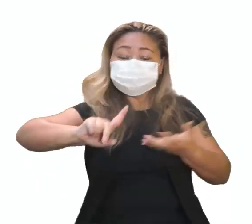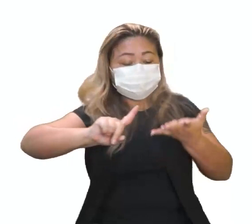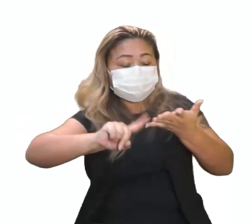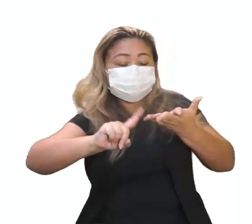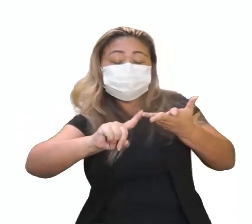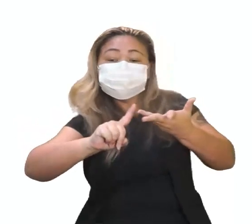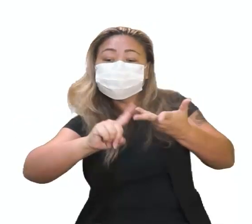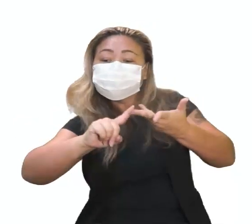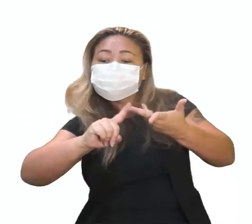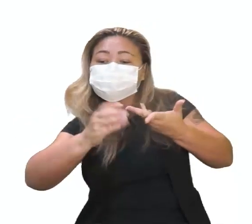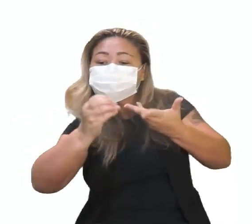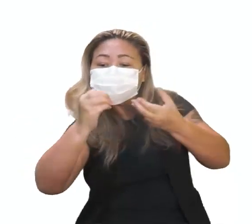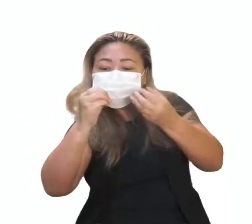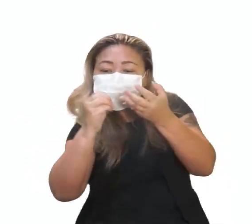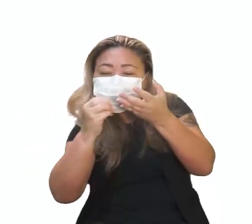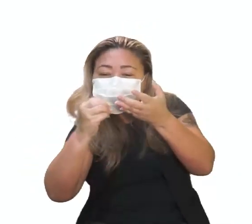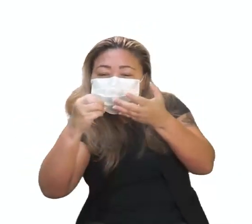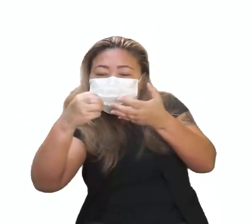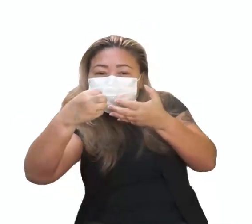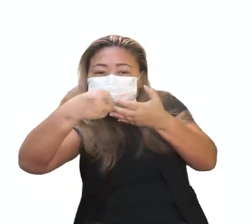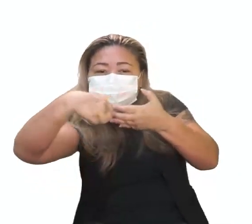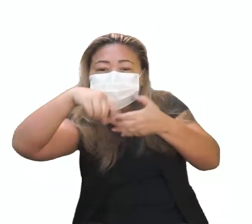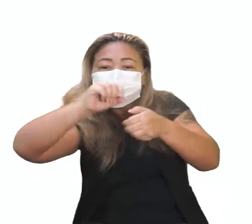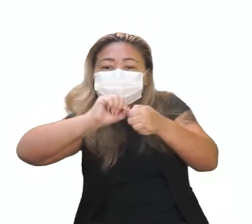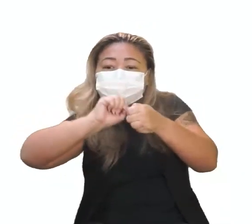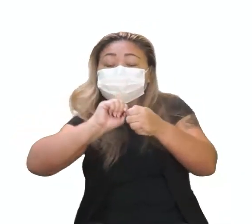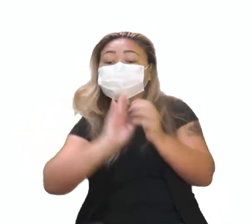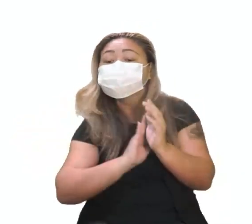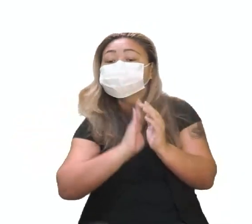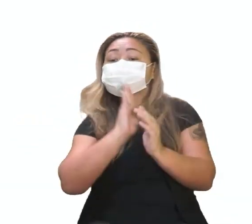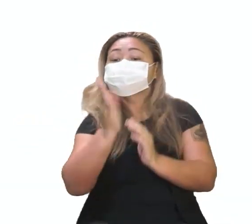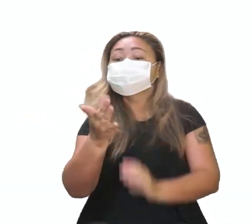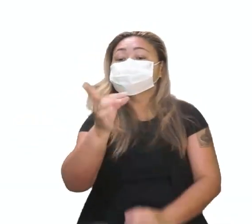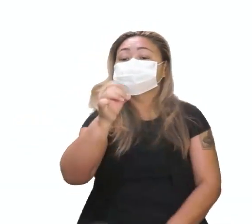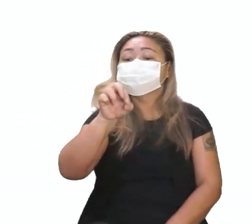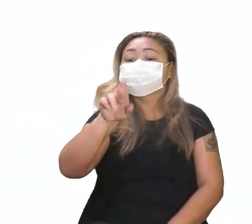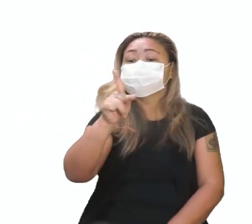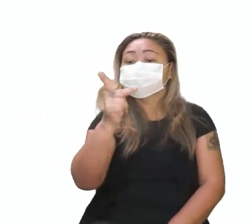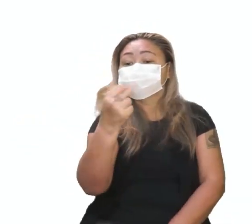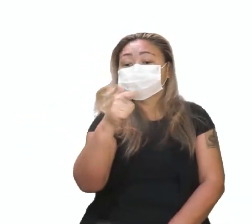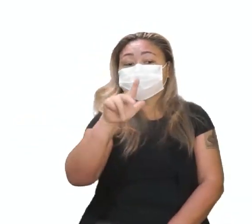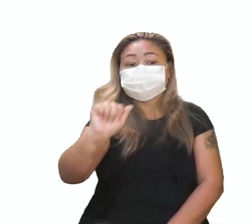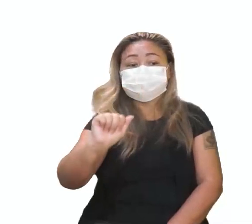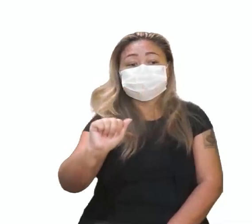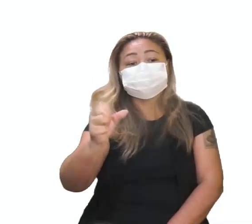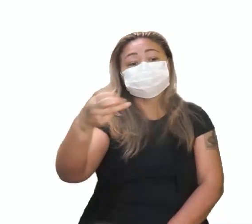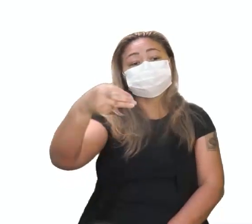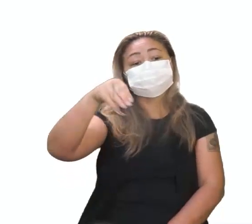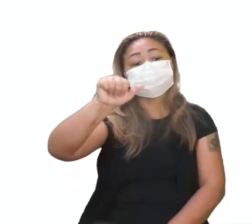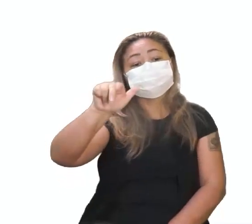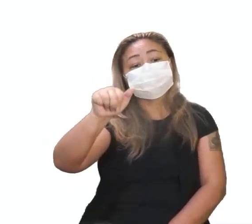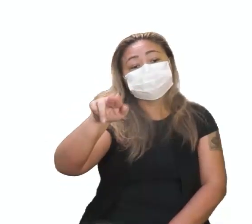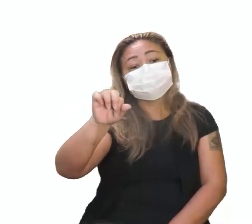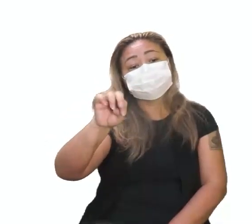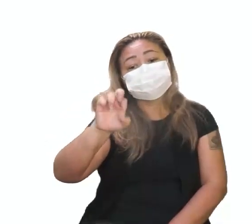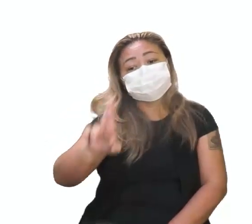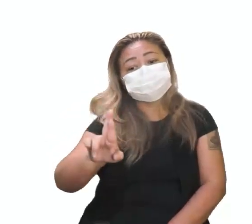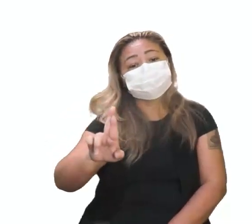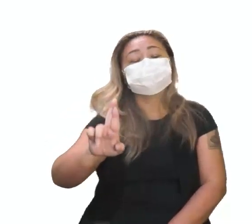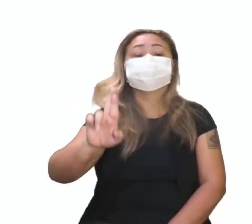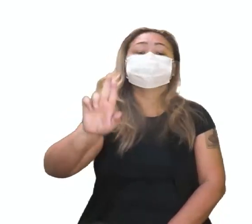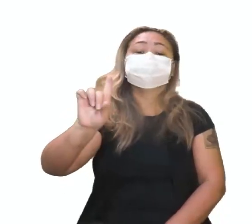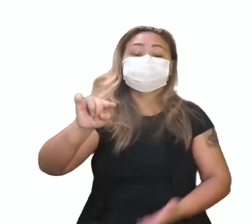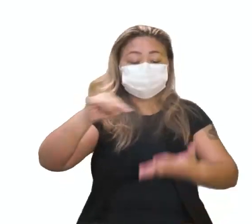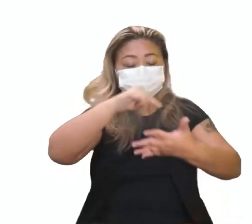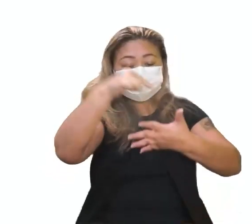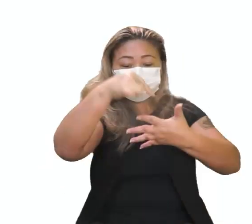variedade de organismos, mas, notavelmente, a mosca drosófila melanogaster. Ok. A sinalha alternativa